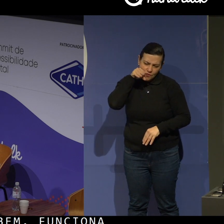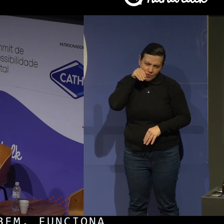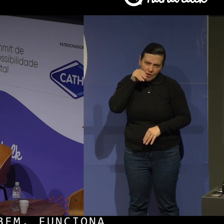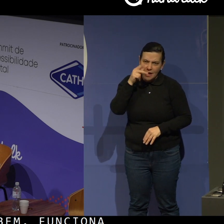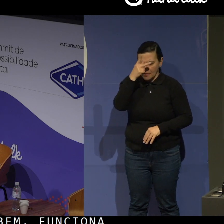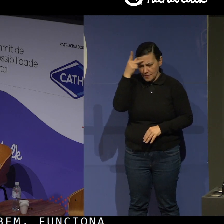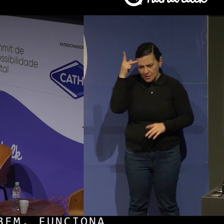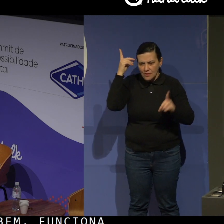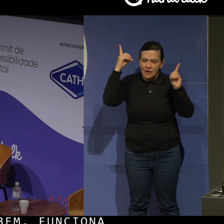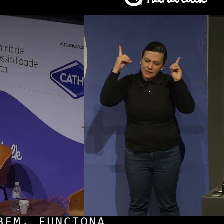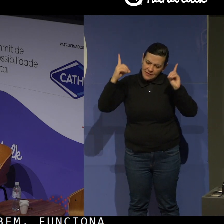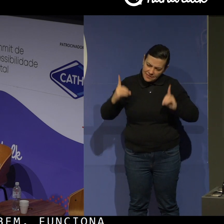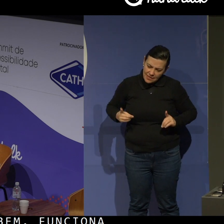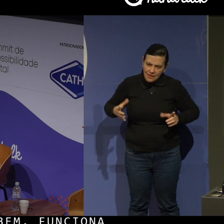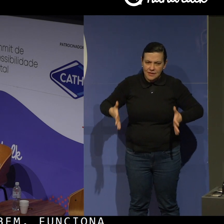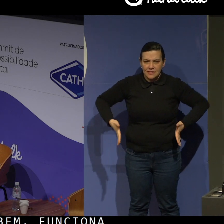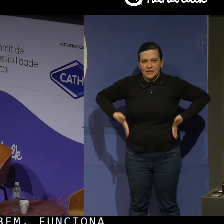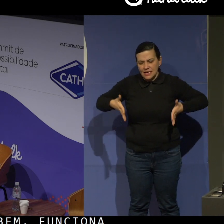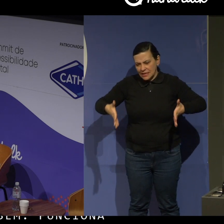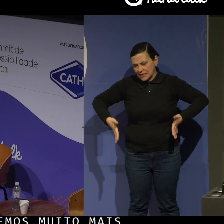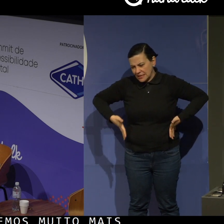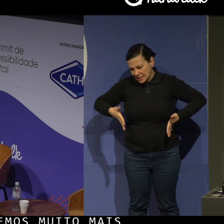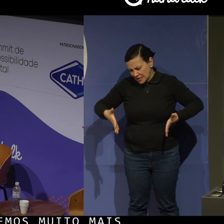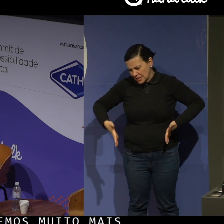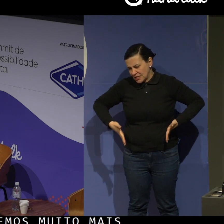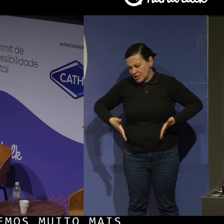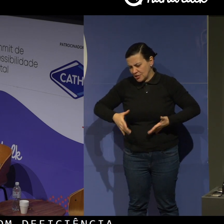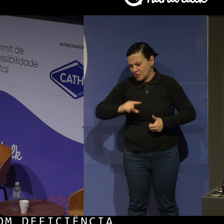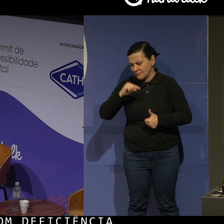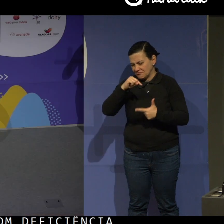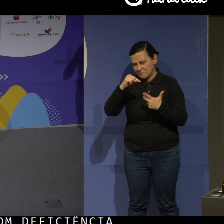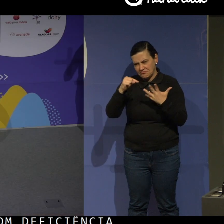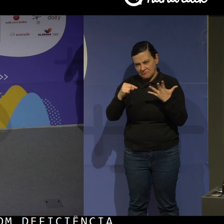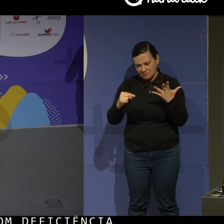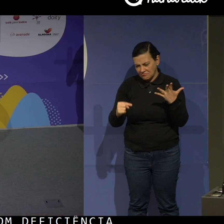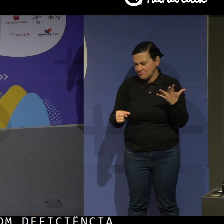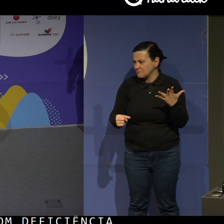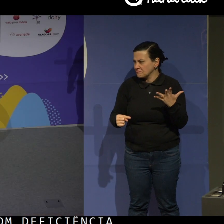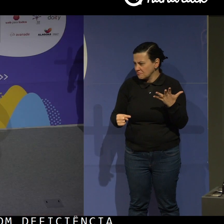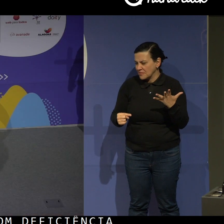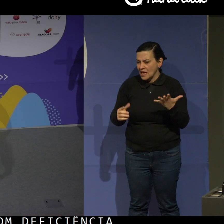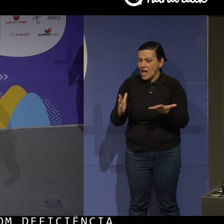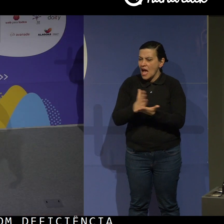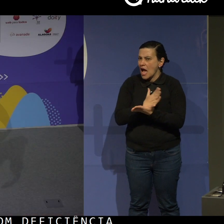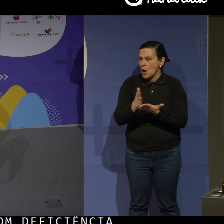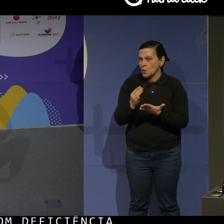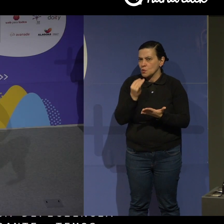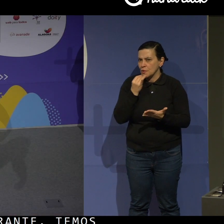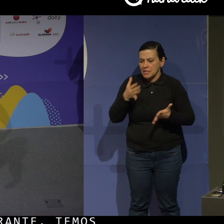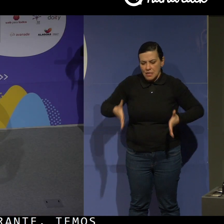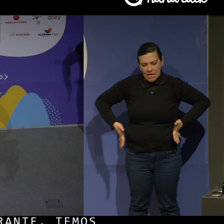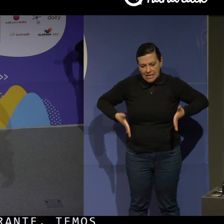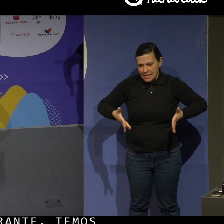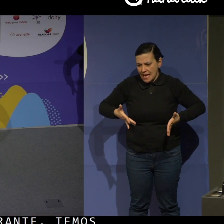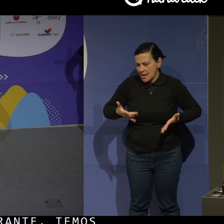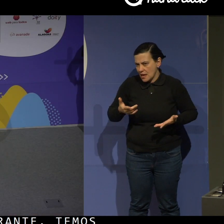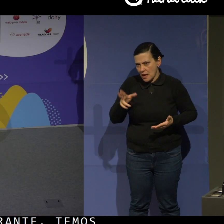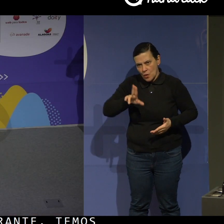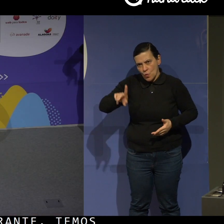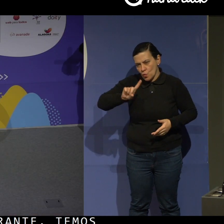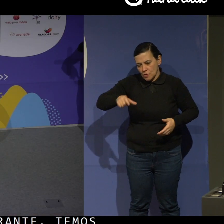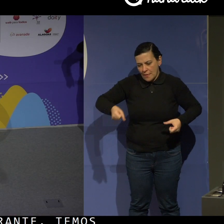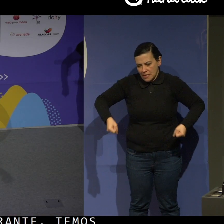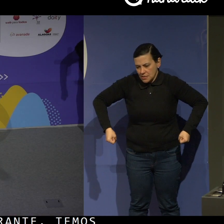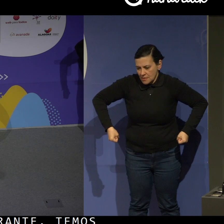lá e temos cadeirantes, temos pessoas que, que não, que não, não utilizam cadeira, mas andam de muletas e, assim, cada vez mais